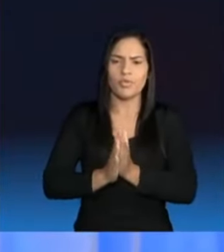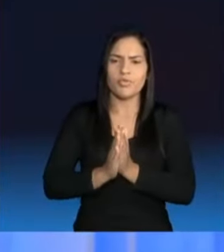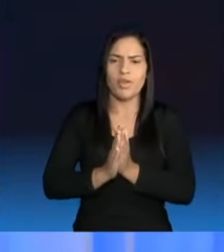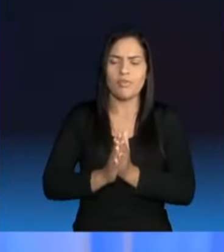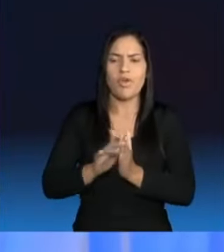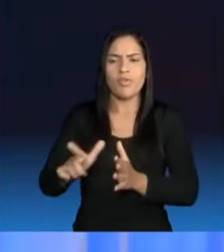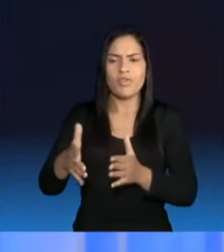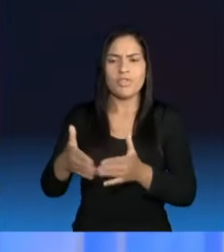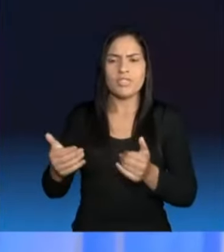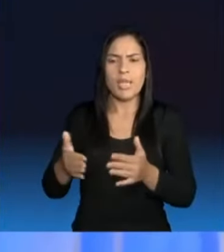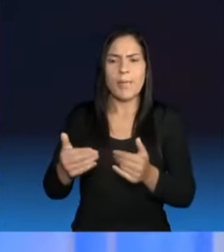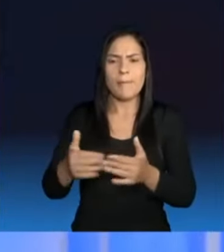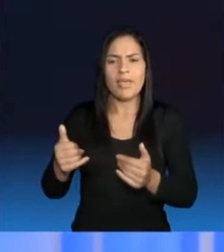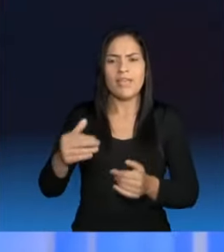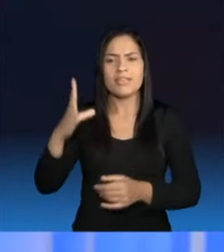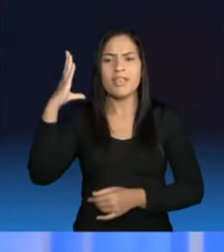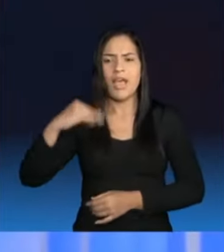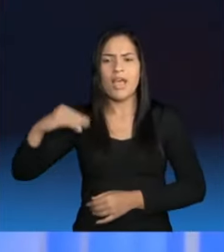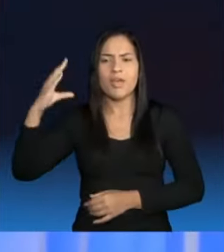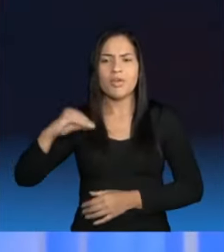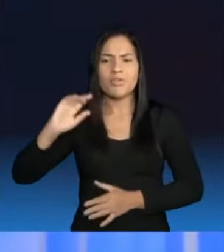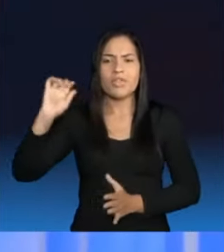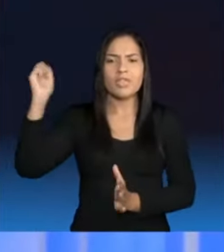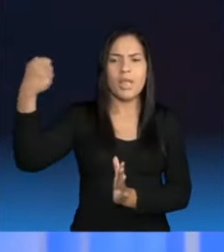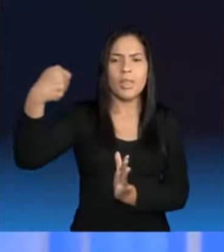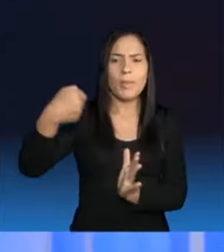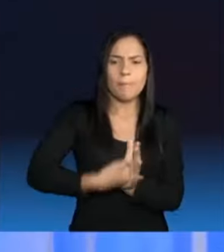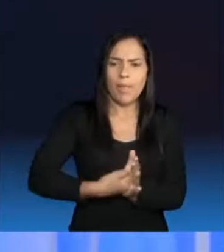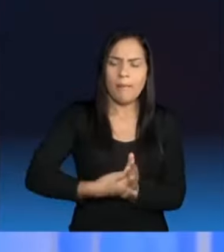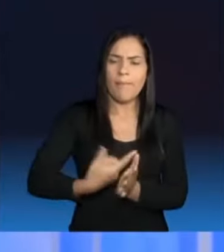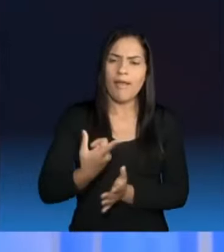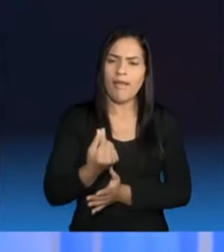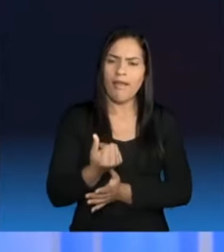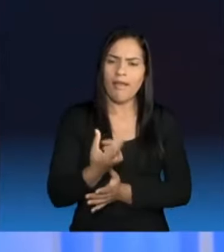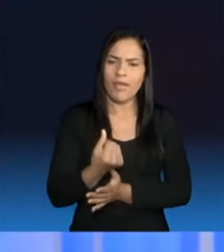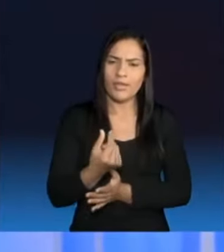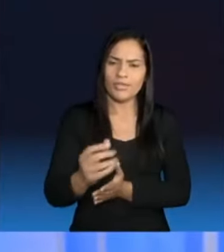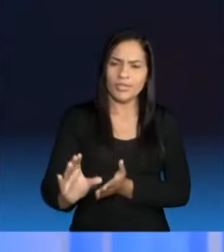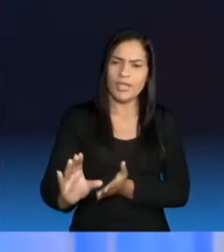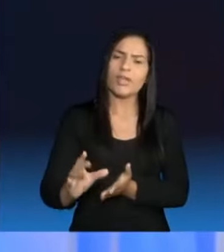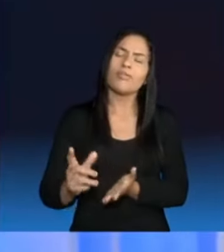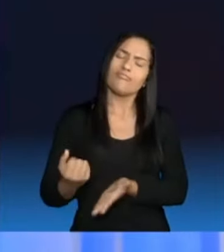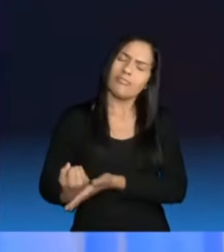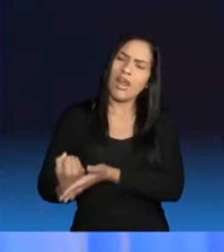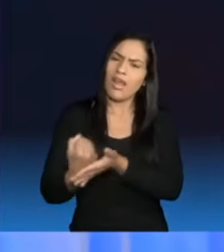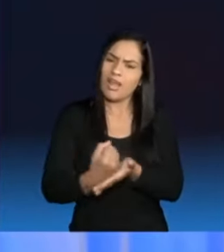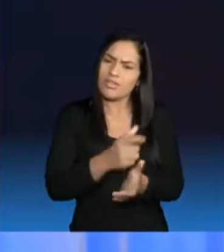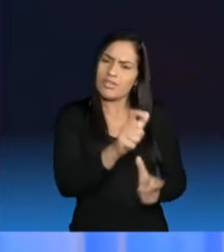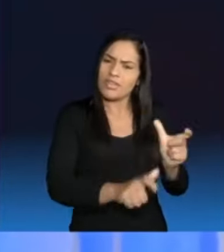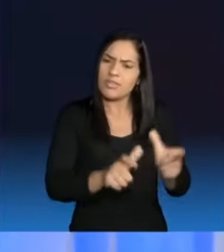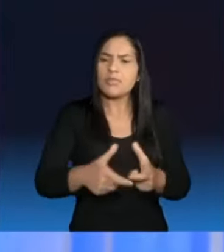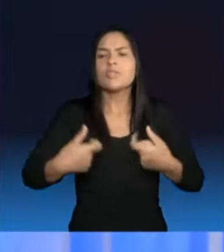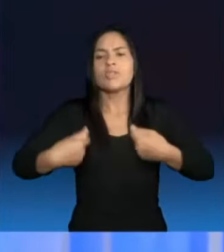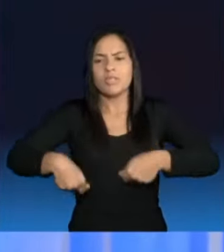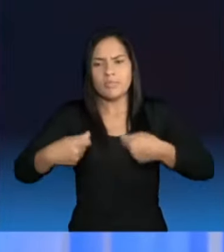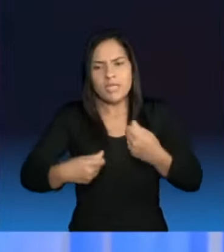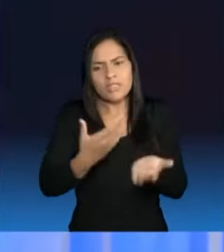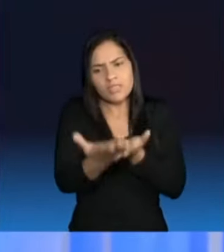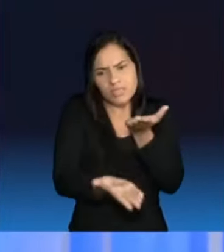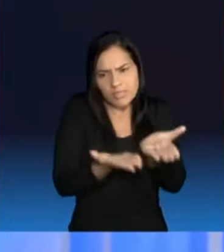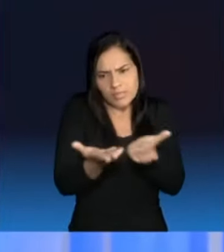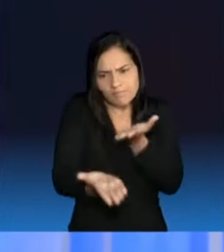peça à governadora para pagar esse dinheiro, para ajudar nas pessoas que estão precisando ser atendidas.